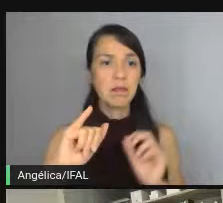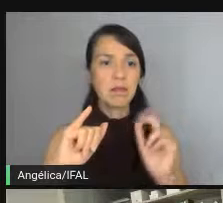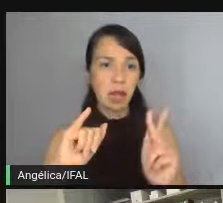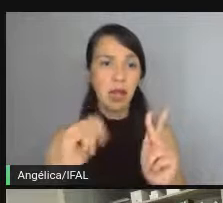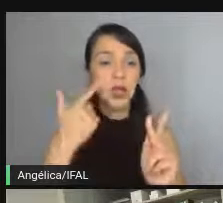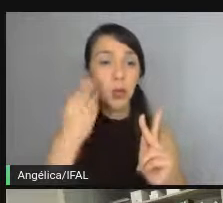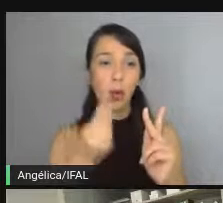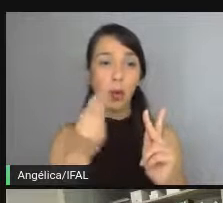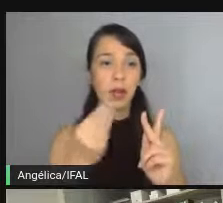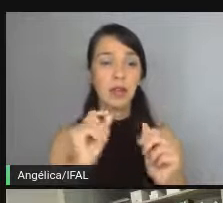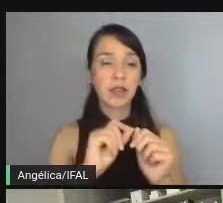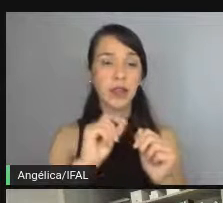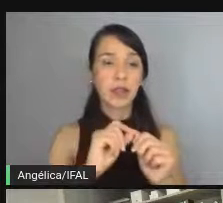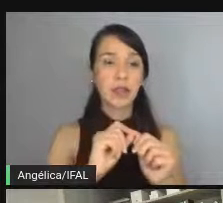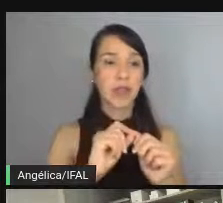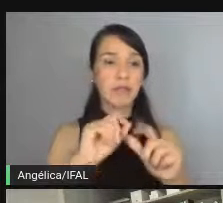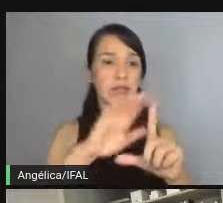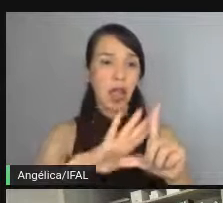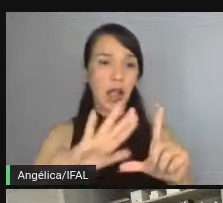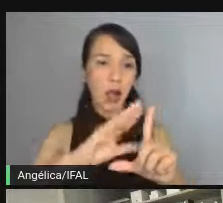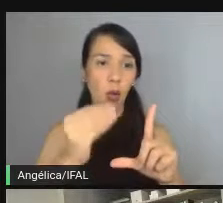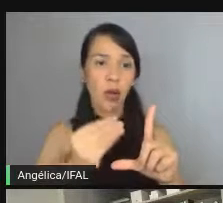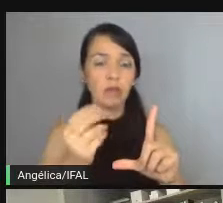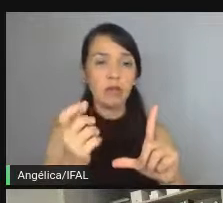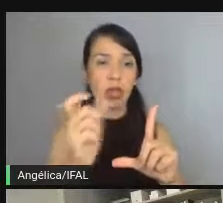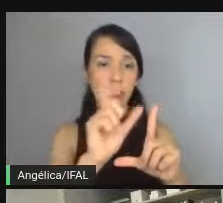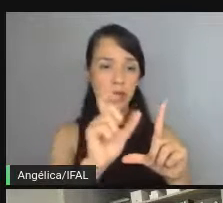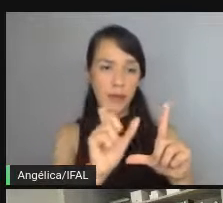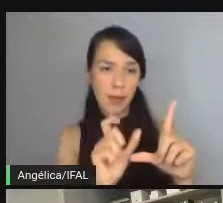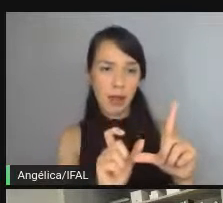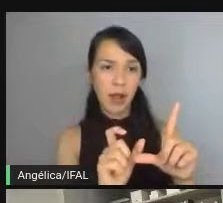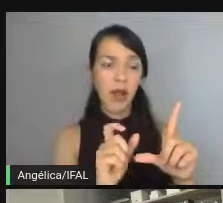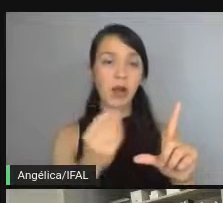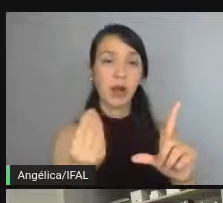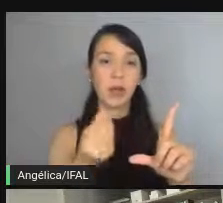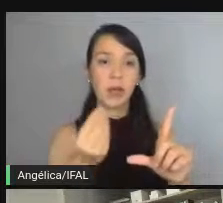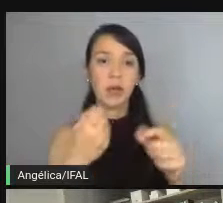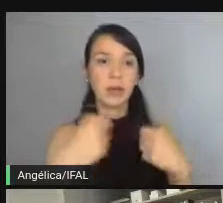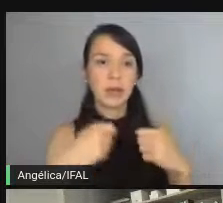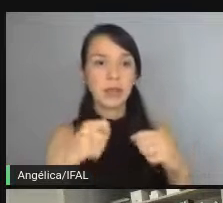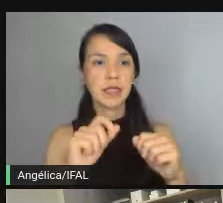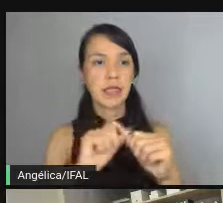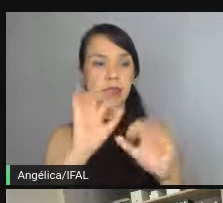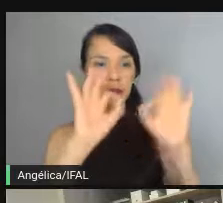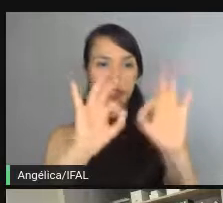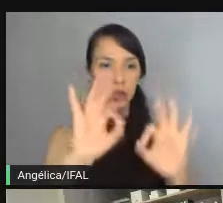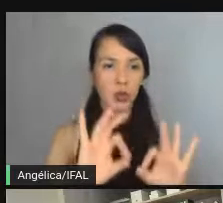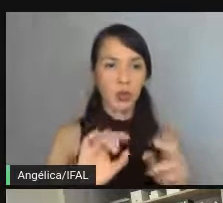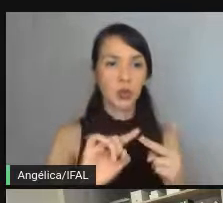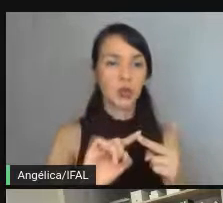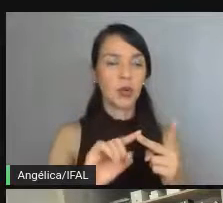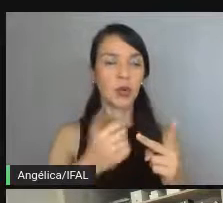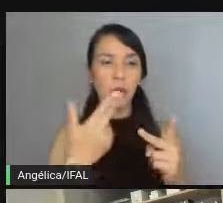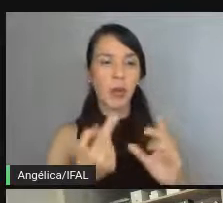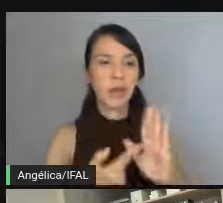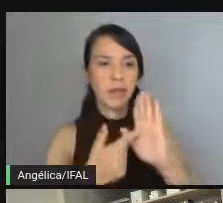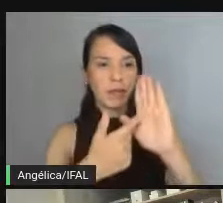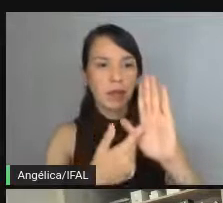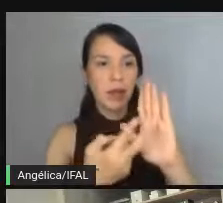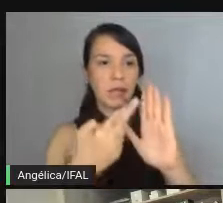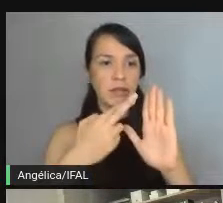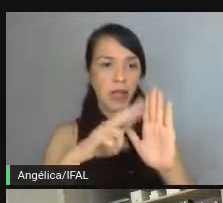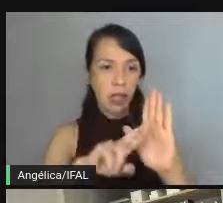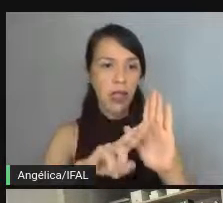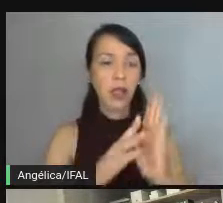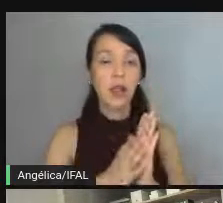Como é que vai ser o path desse endpoint? Quais são os parâmetros desse cara? Como é que tem que fazer o retorno desse cara? Perceba que são